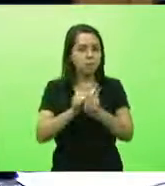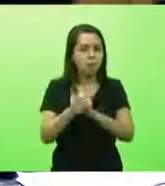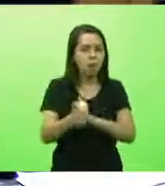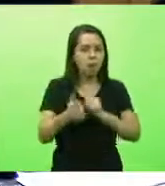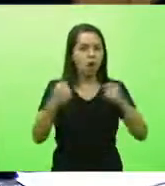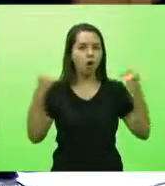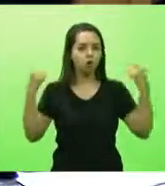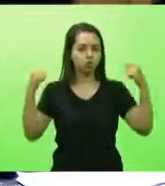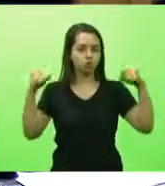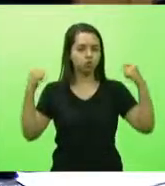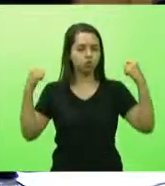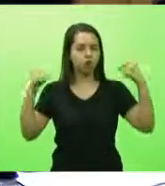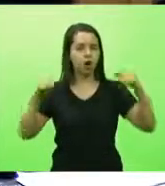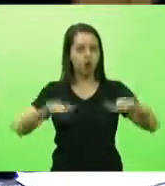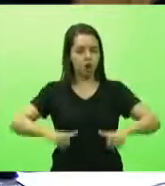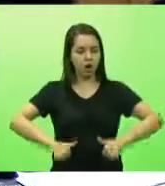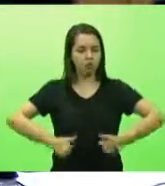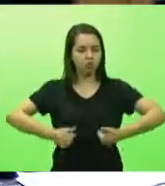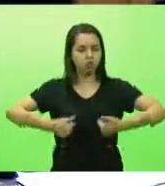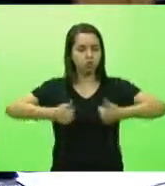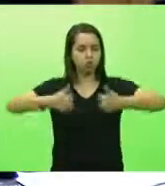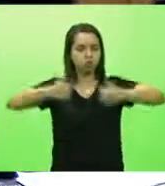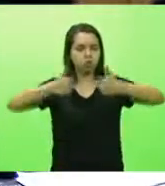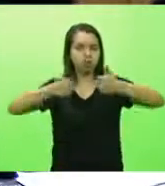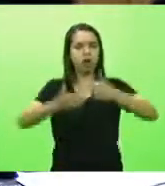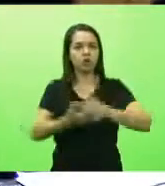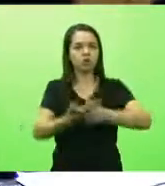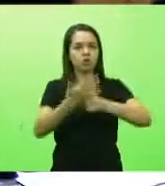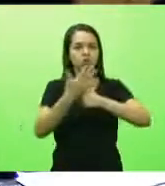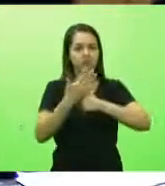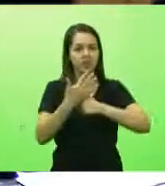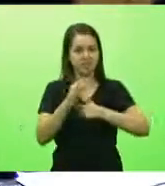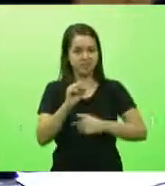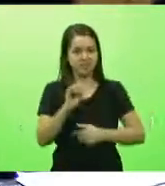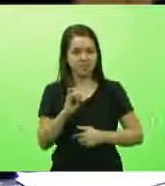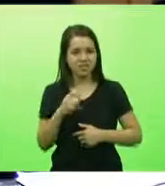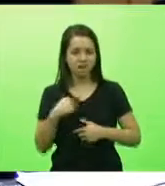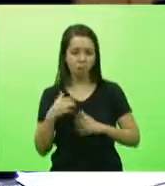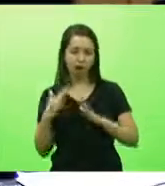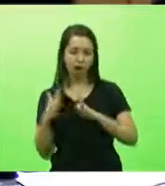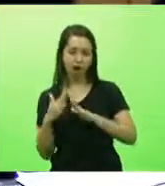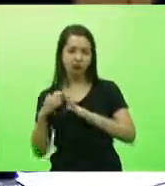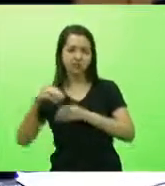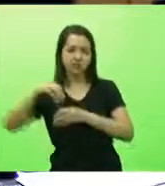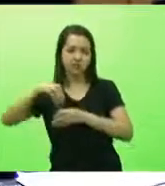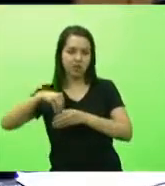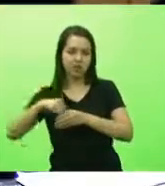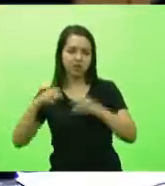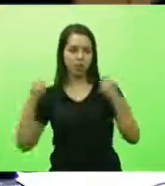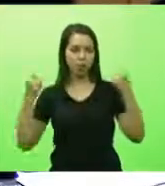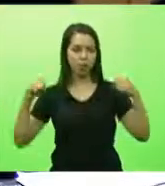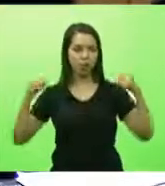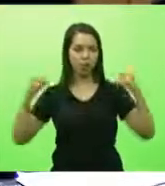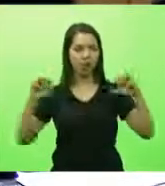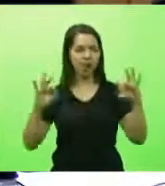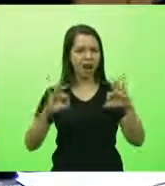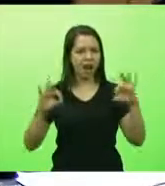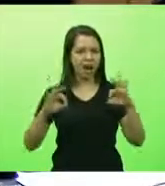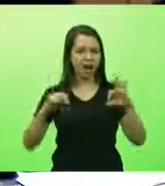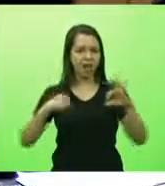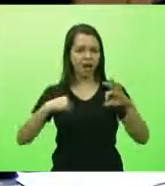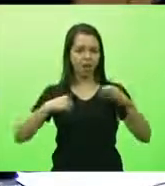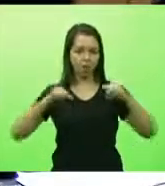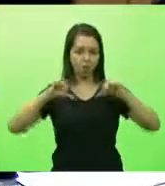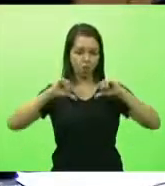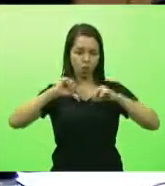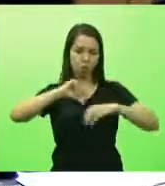aumenta a imunidade. Se eu estou em casa, não estou fazendo exercício físico, eu vou reduzindo a minha imunidade. Agora, se